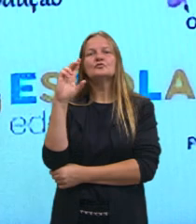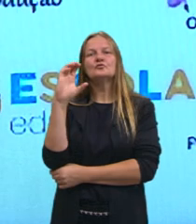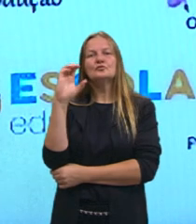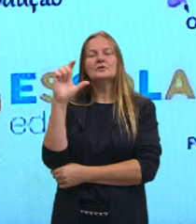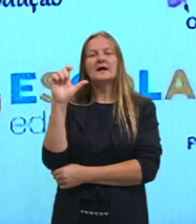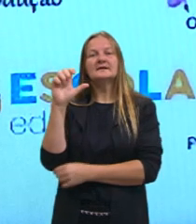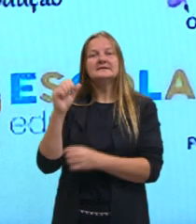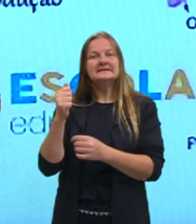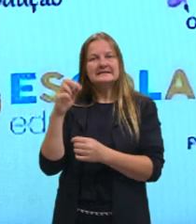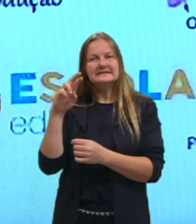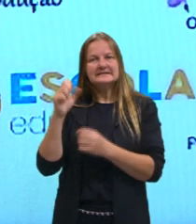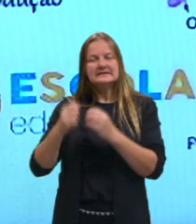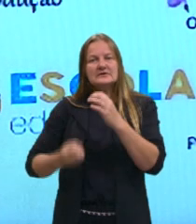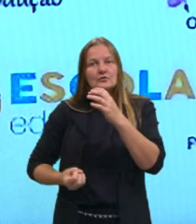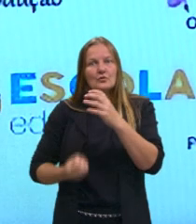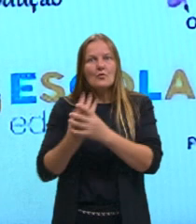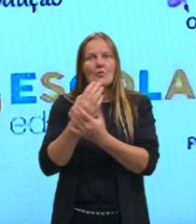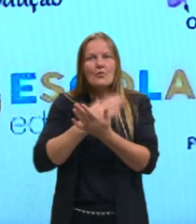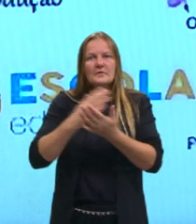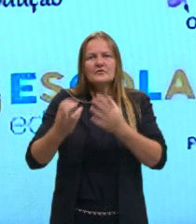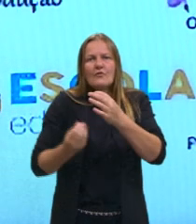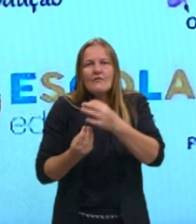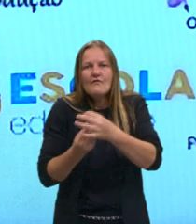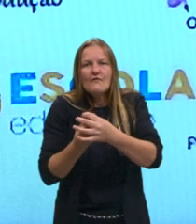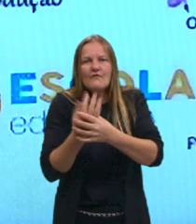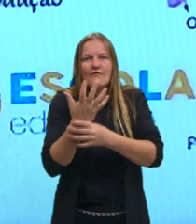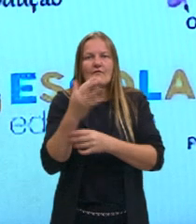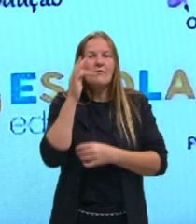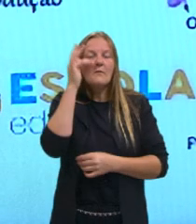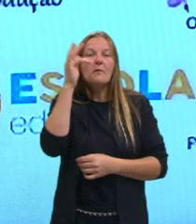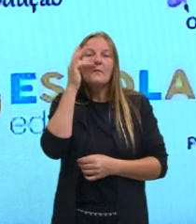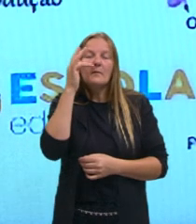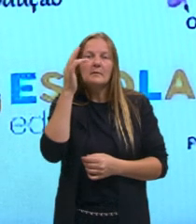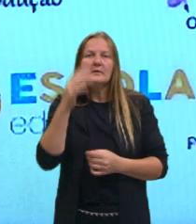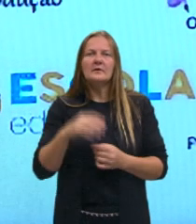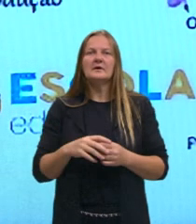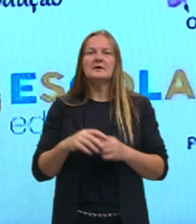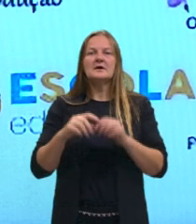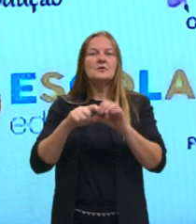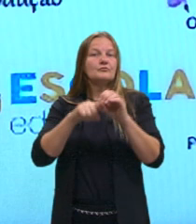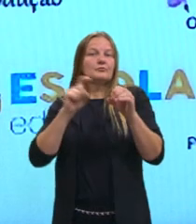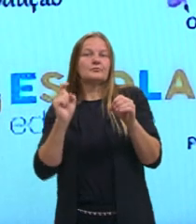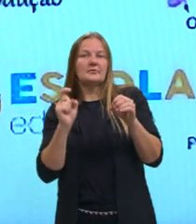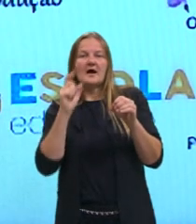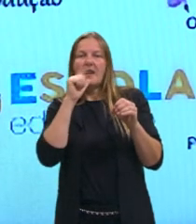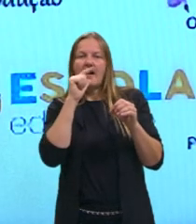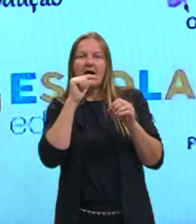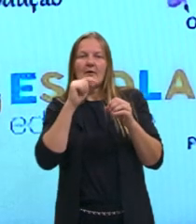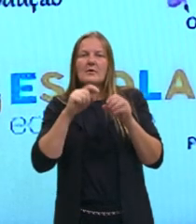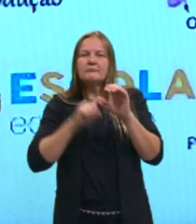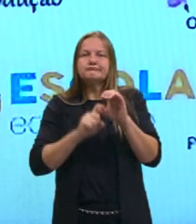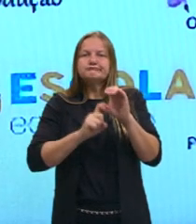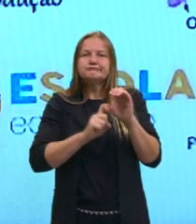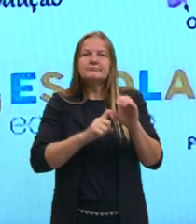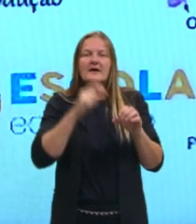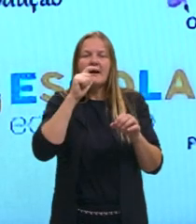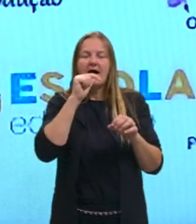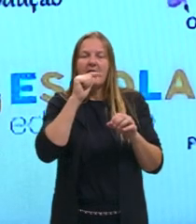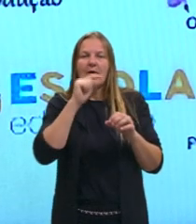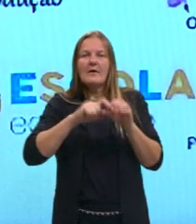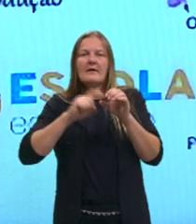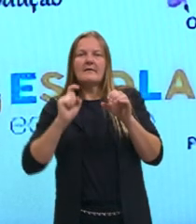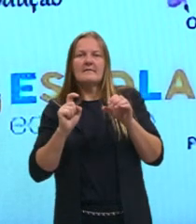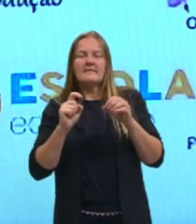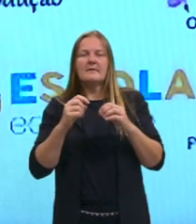flores. E aqui também surgiu a independência da água, na verdade continuou a independência da